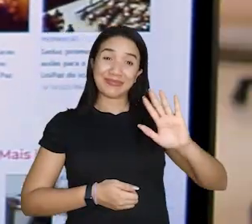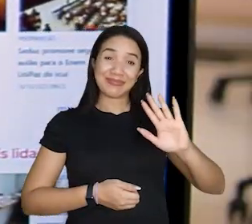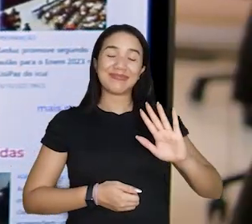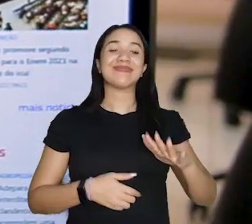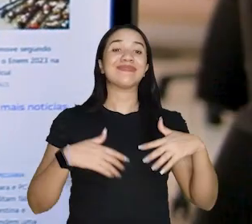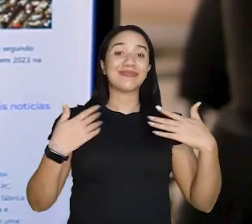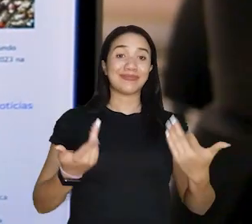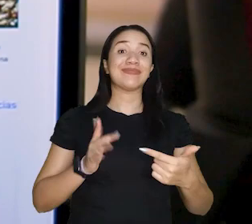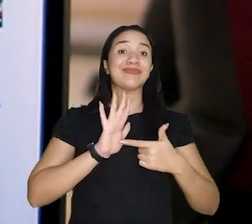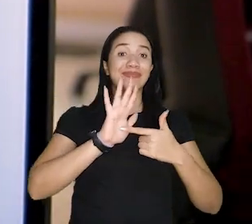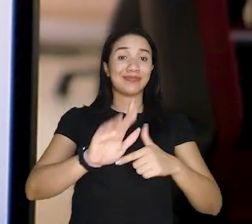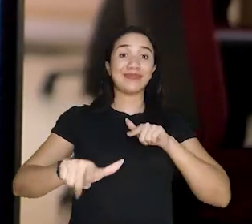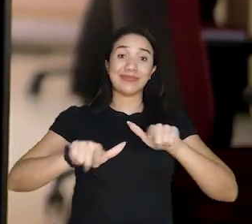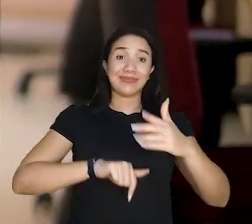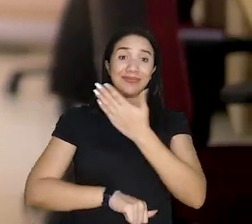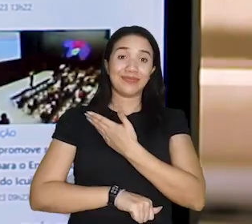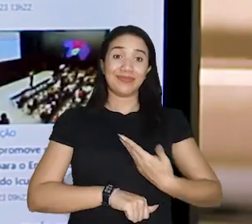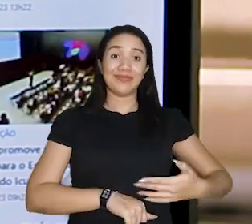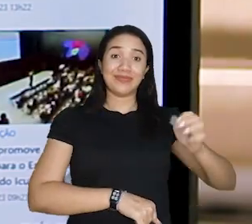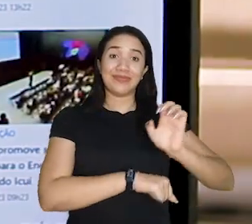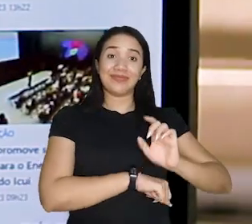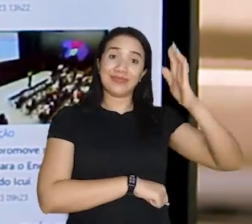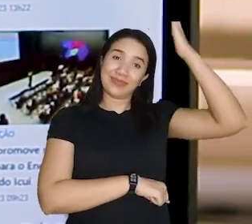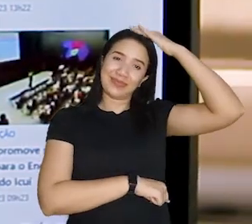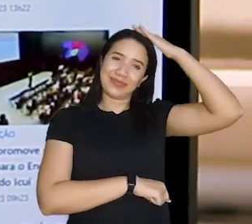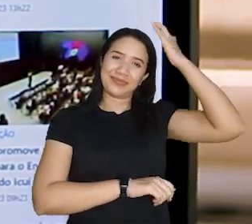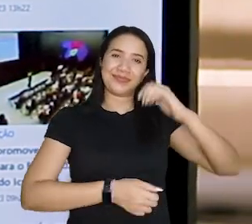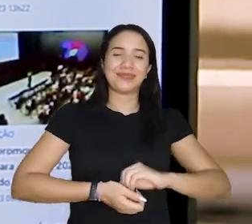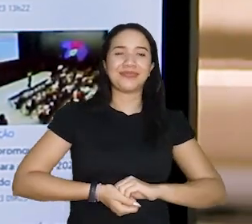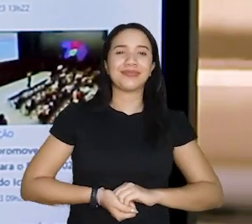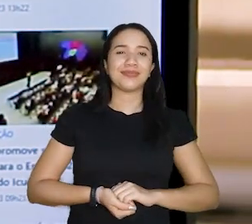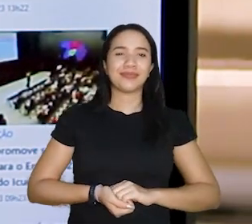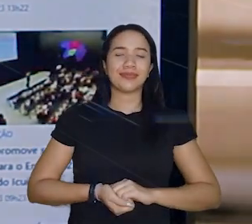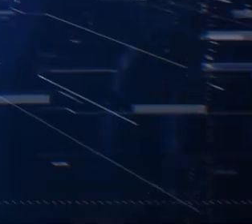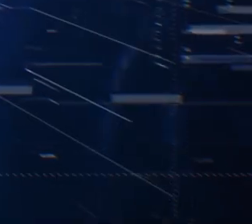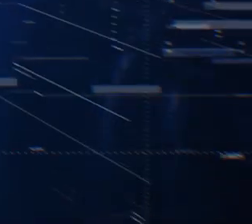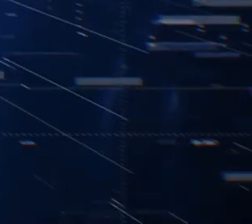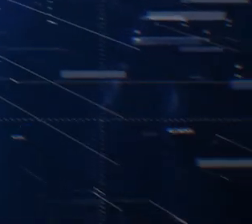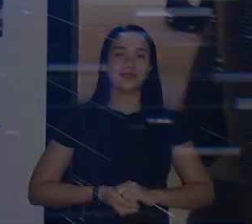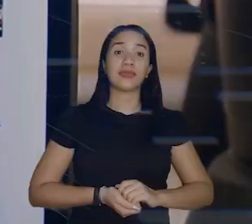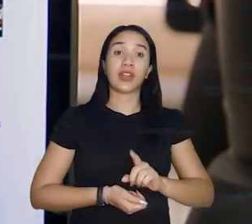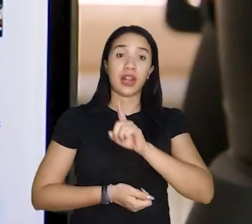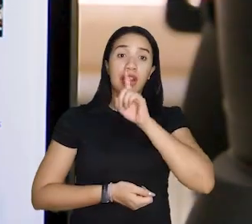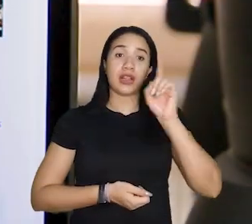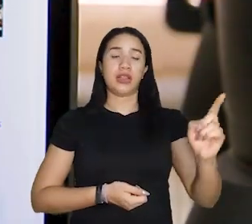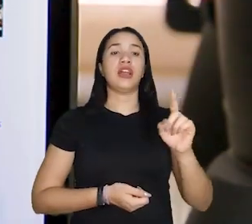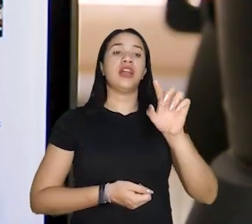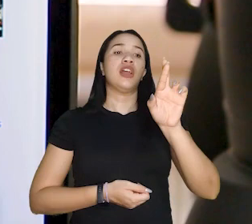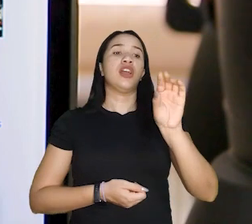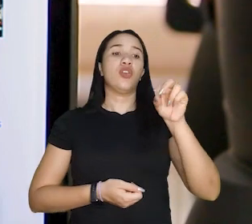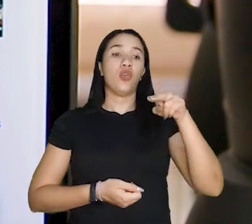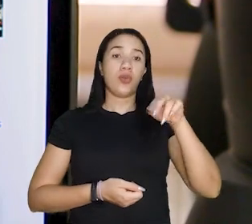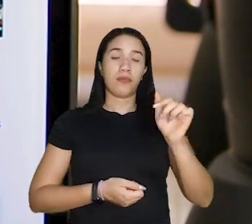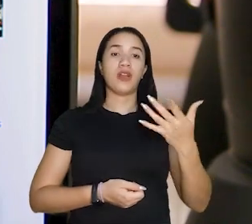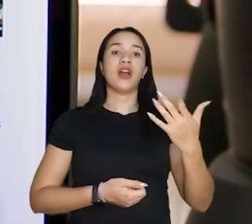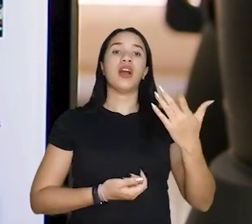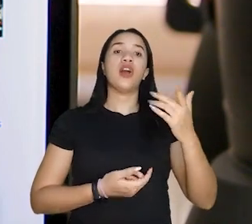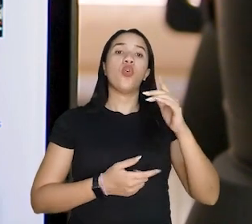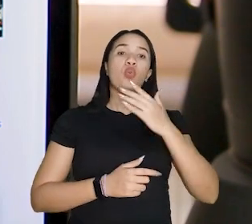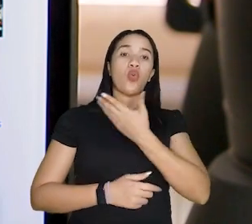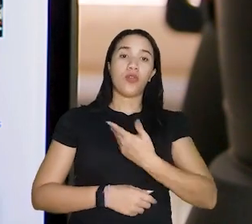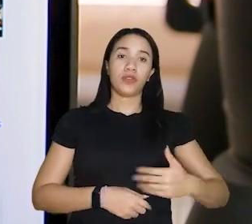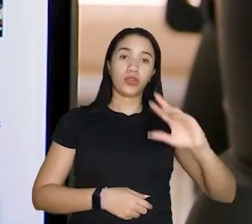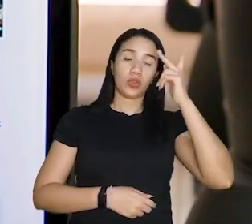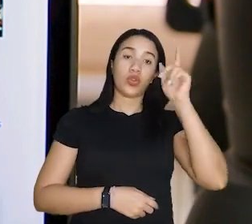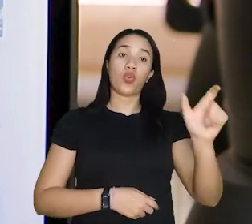Olá, eu te mostro as ações do Governo do Estado aqui no Minuto Agência Pará. No Vaticano, o governador Helder Barbalho